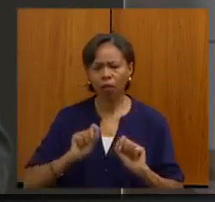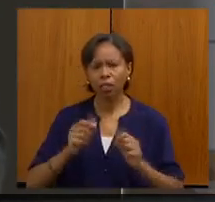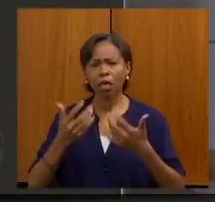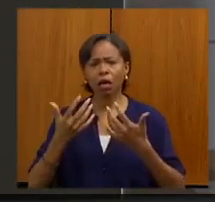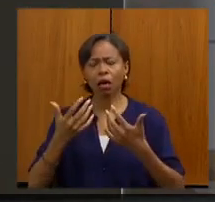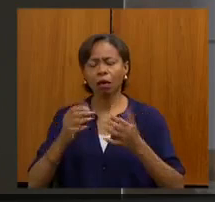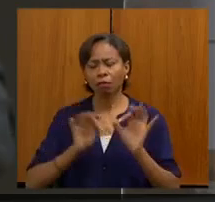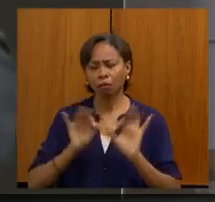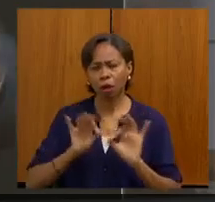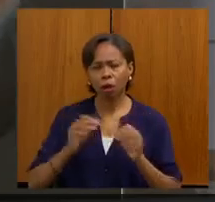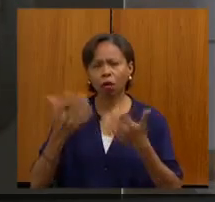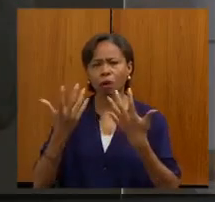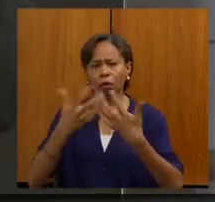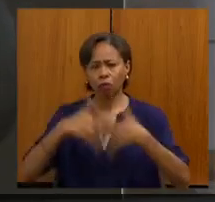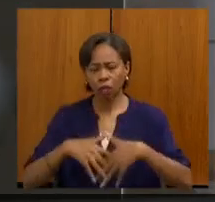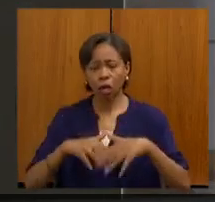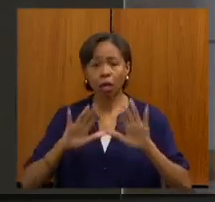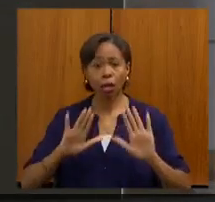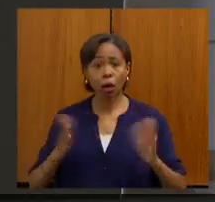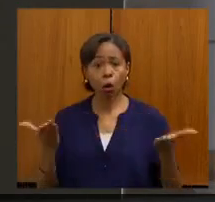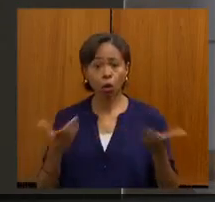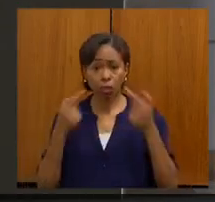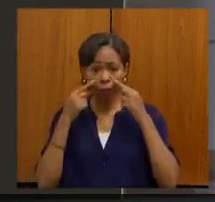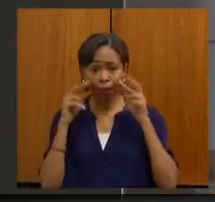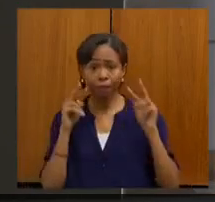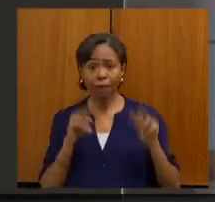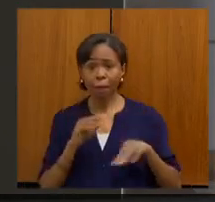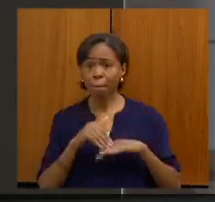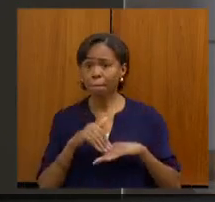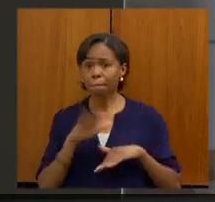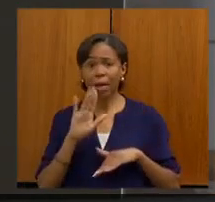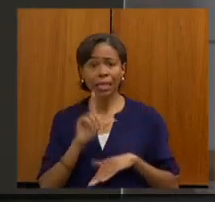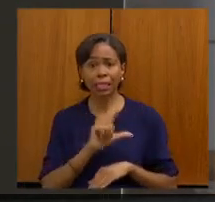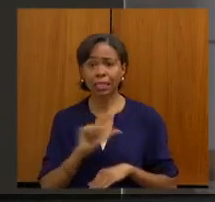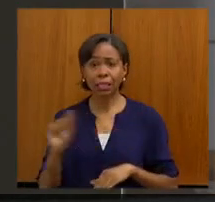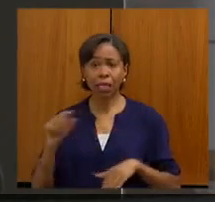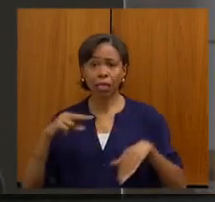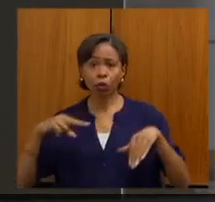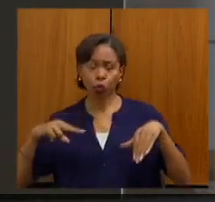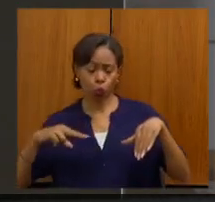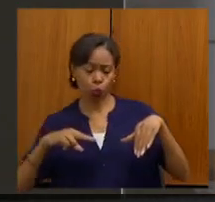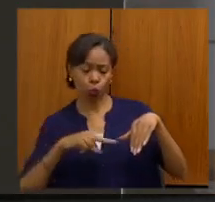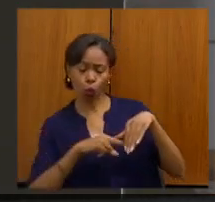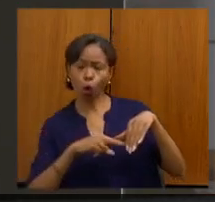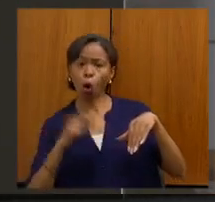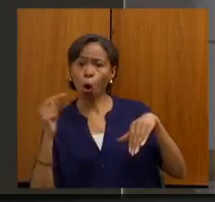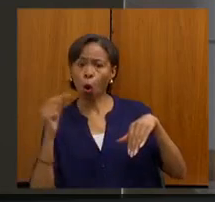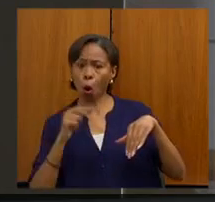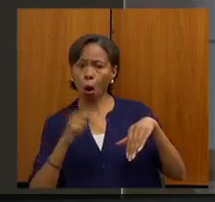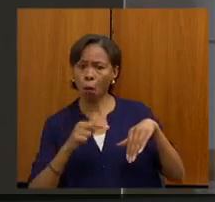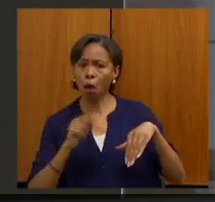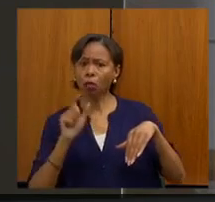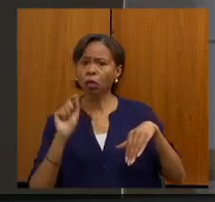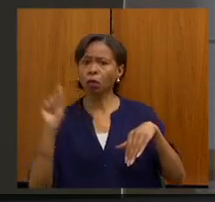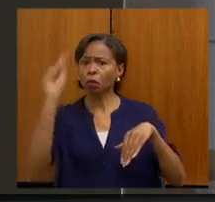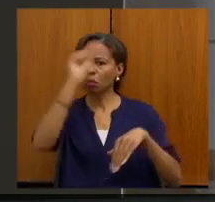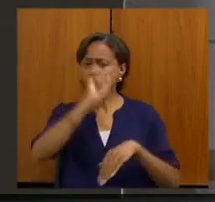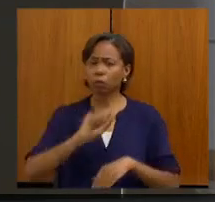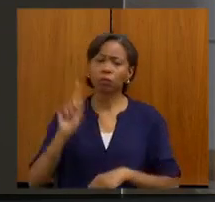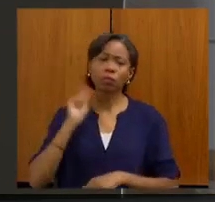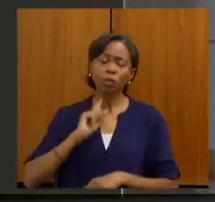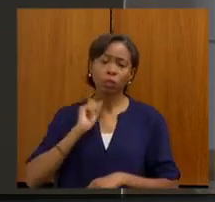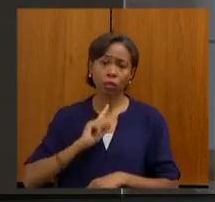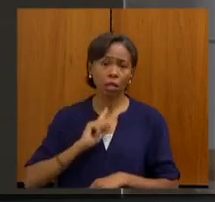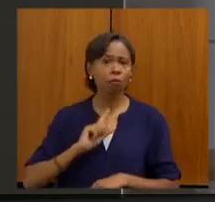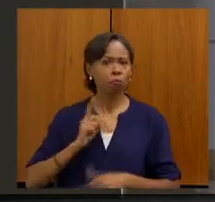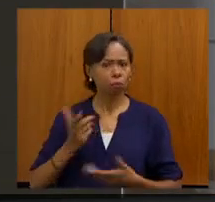nós vemos tomógrafos, mais de 100 tomógrafos espalhados por todo o Estado de Minas Gerais, algo ousado, diferenciado,